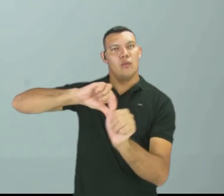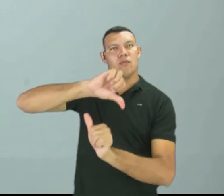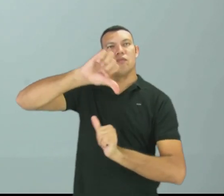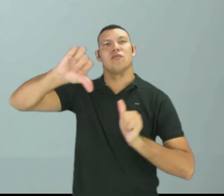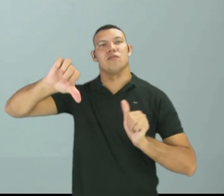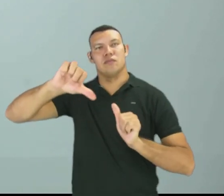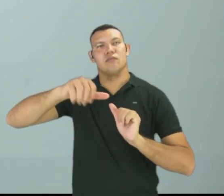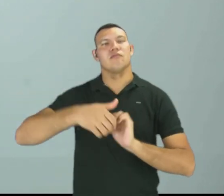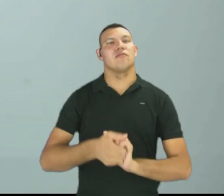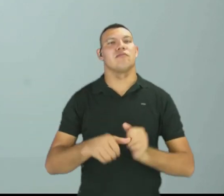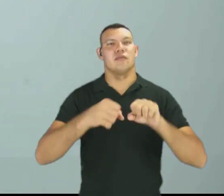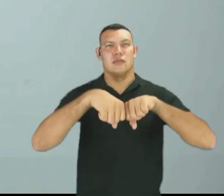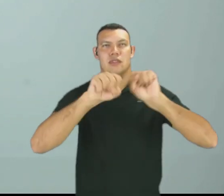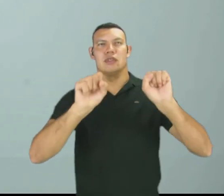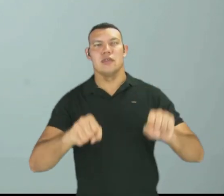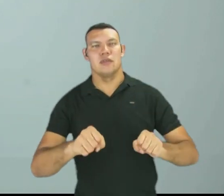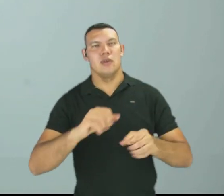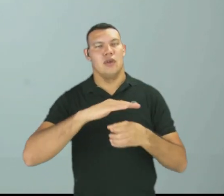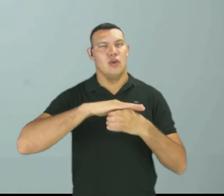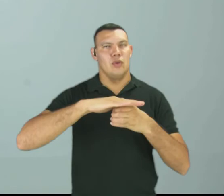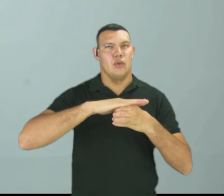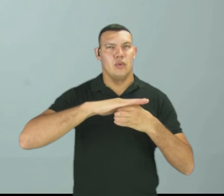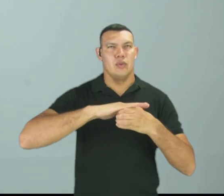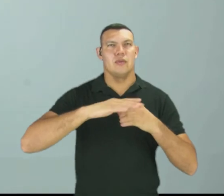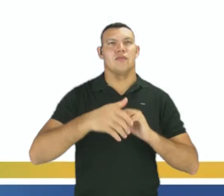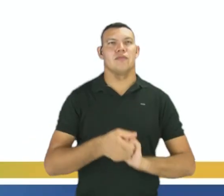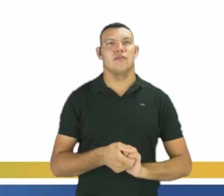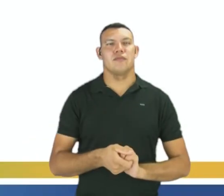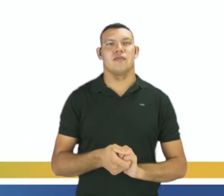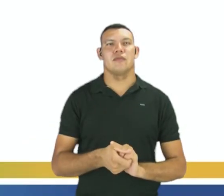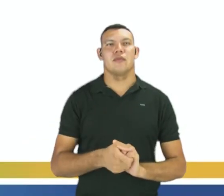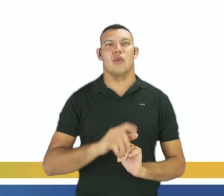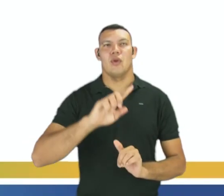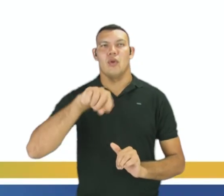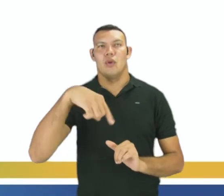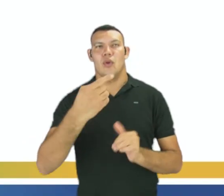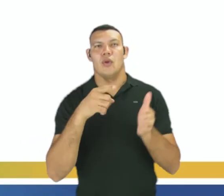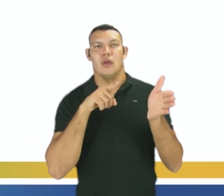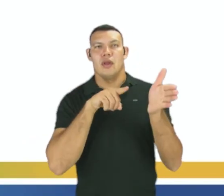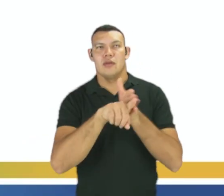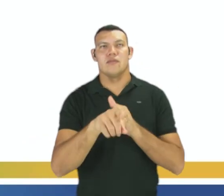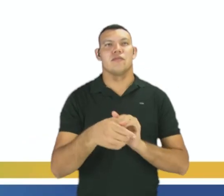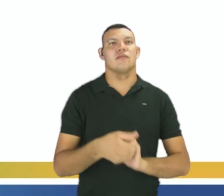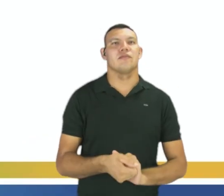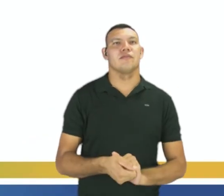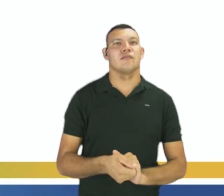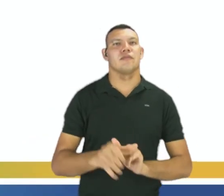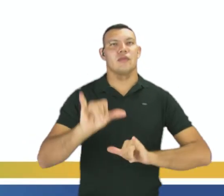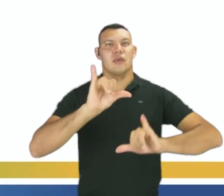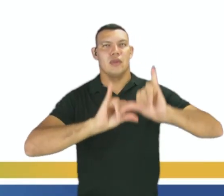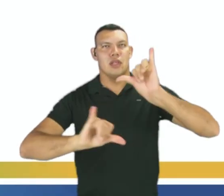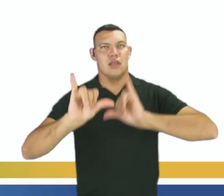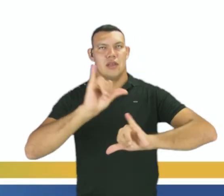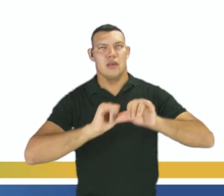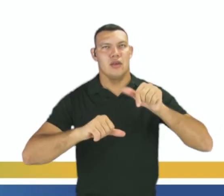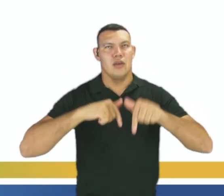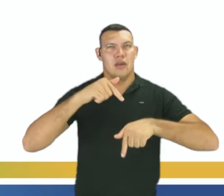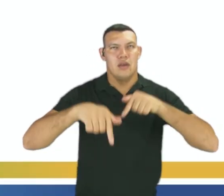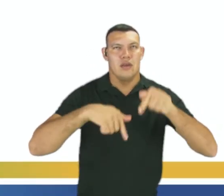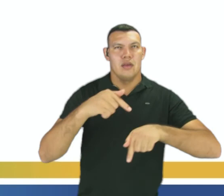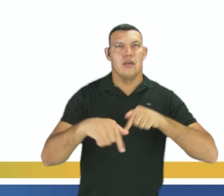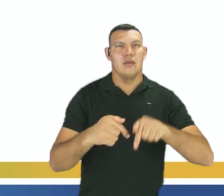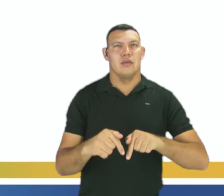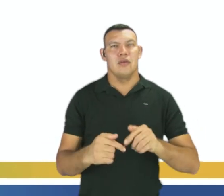obrigatoriamente precisa estar fechado, ok? Vamos para mais um exercitando. Uma reação química atinge o